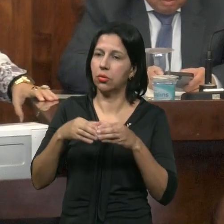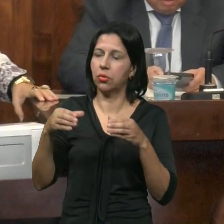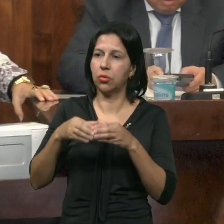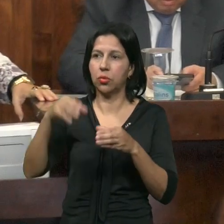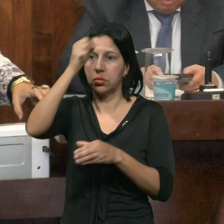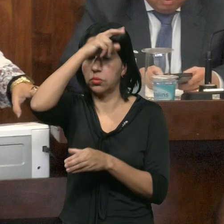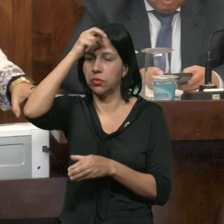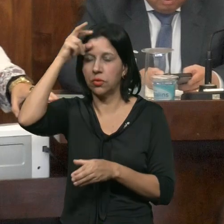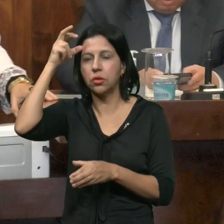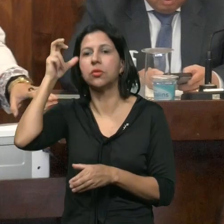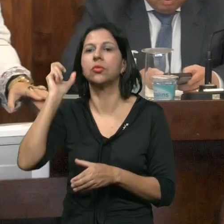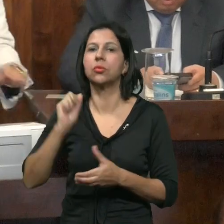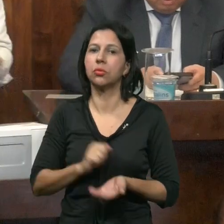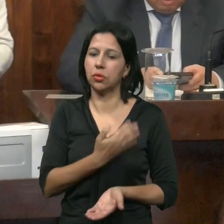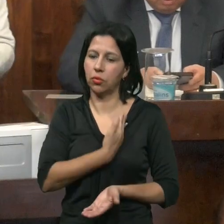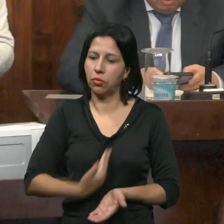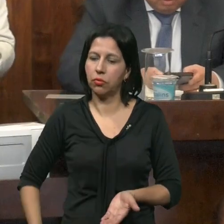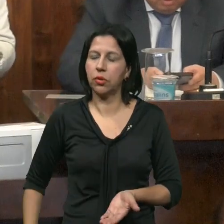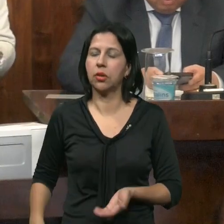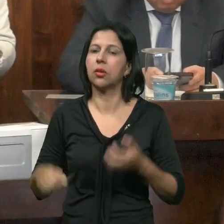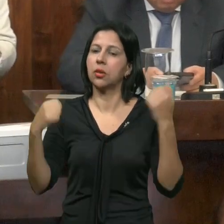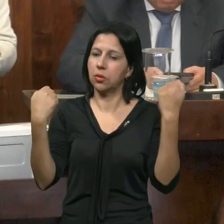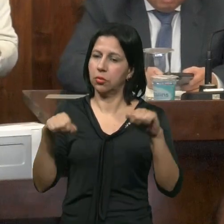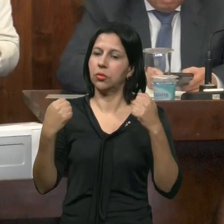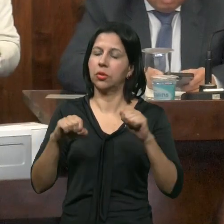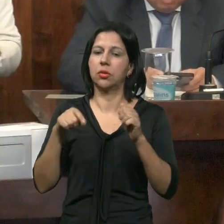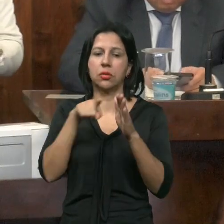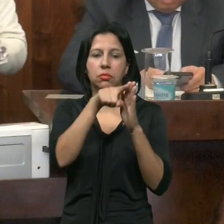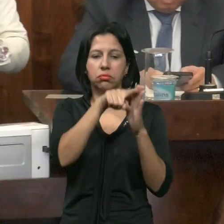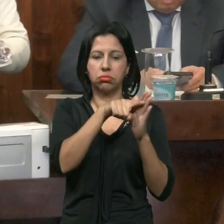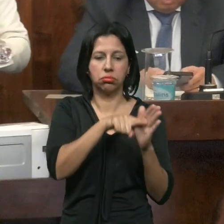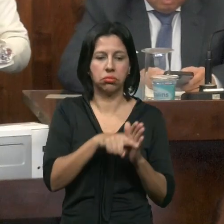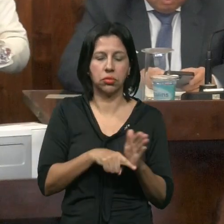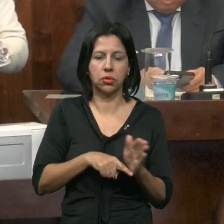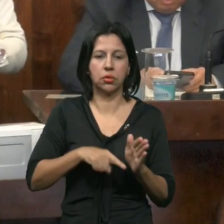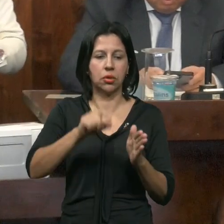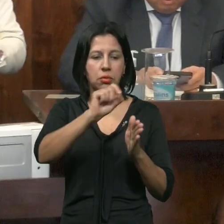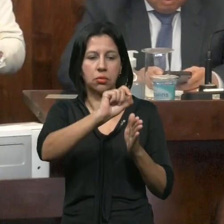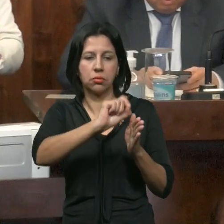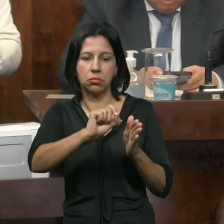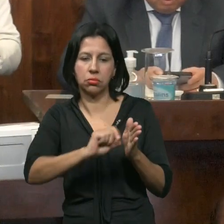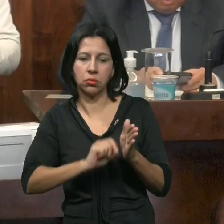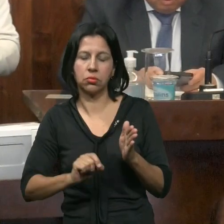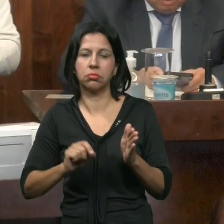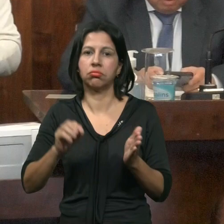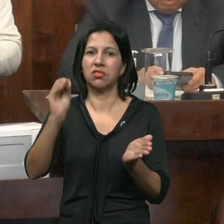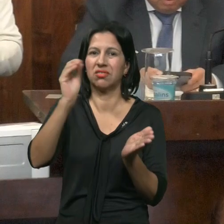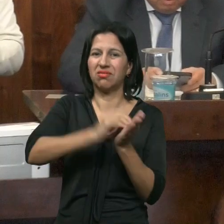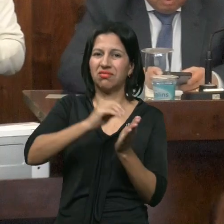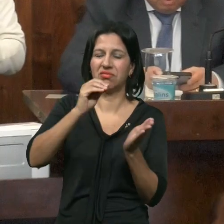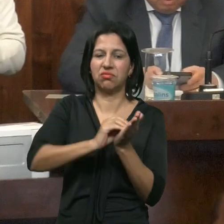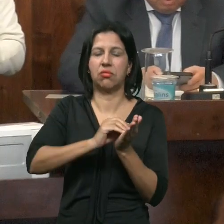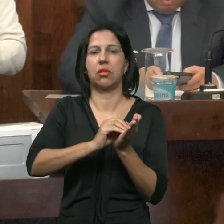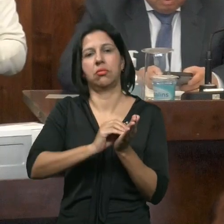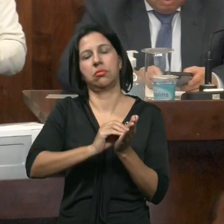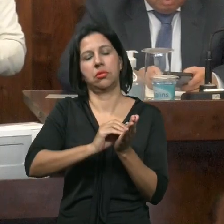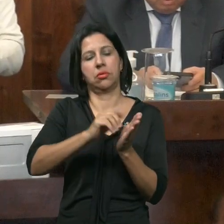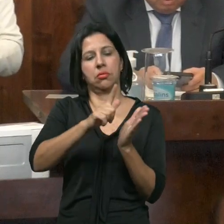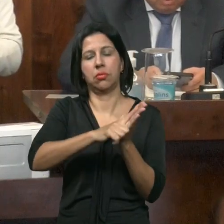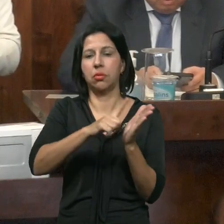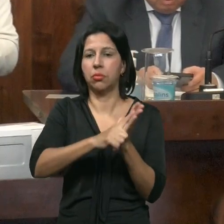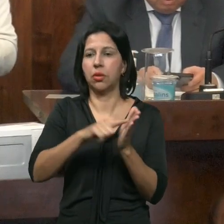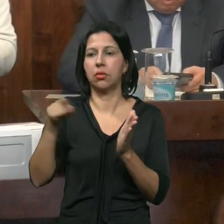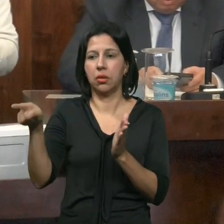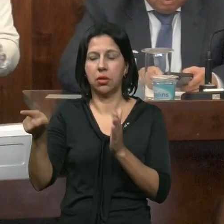O mandato Eles iriam fazendo Essas correções Que houve muitas Distorções E muitas injustiças E o